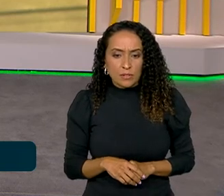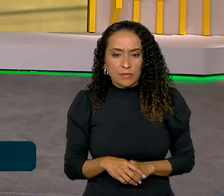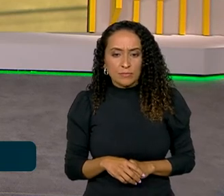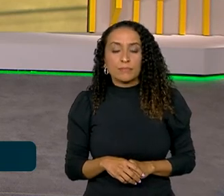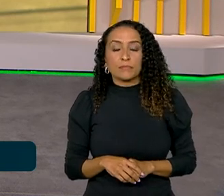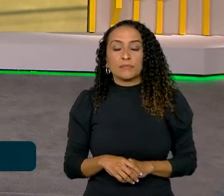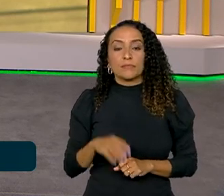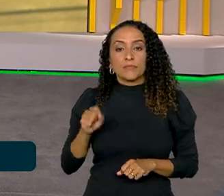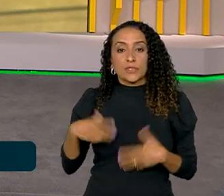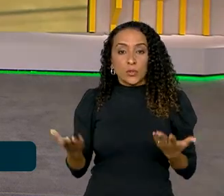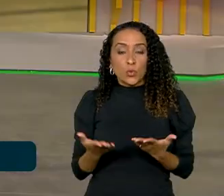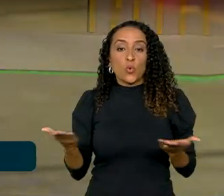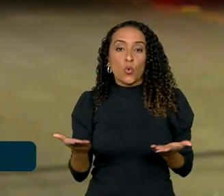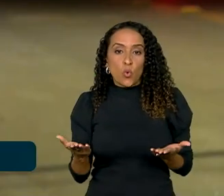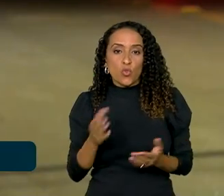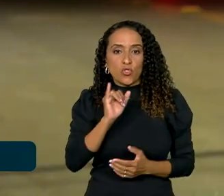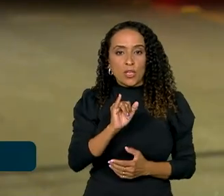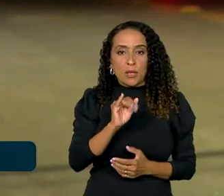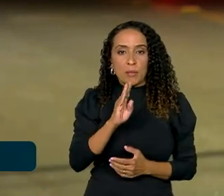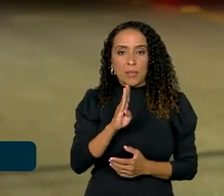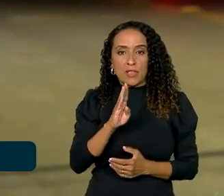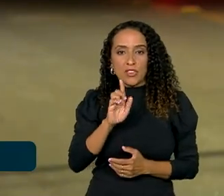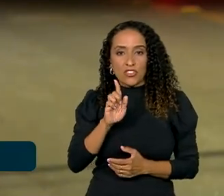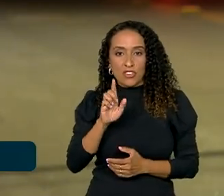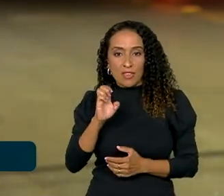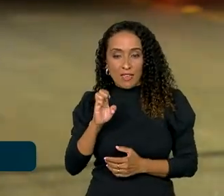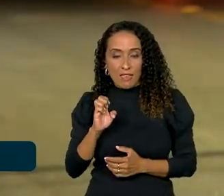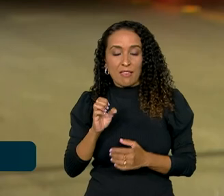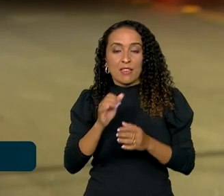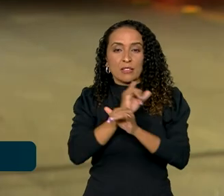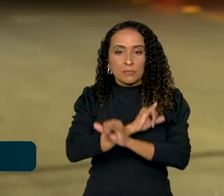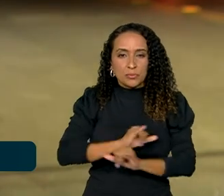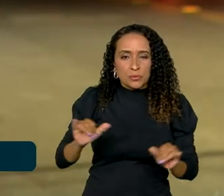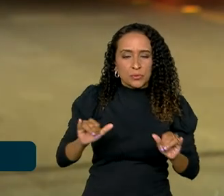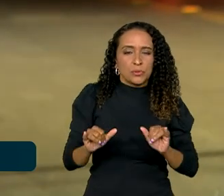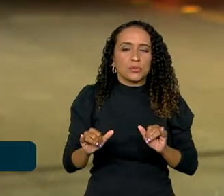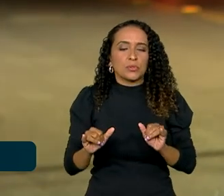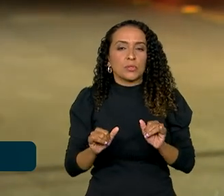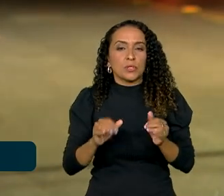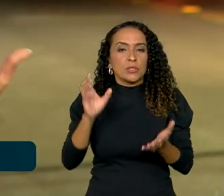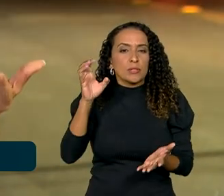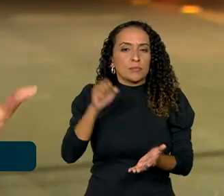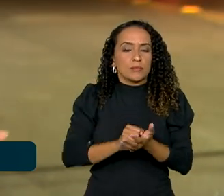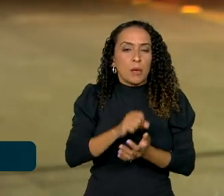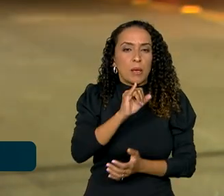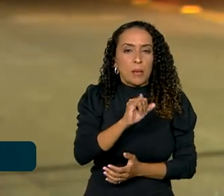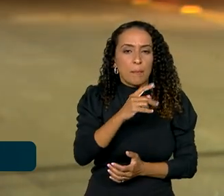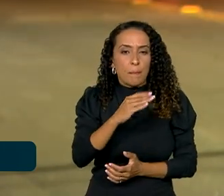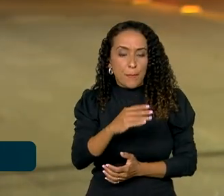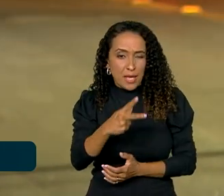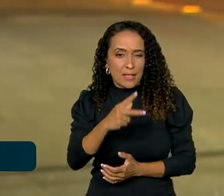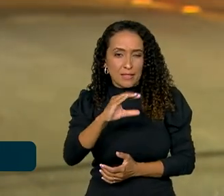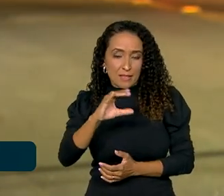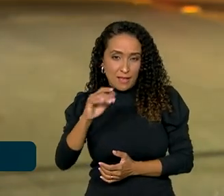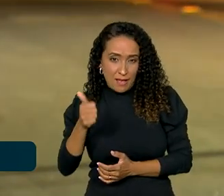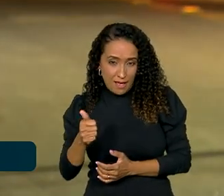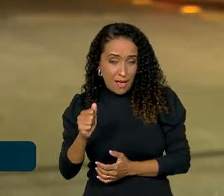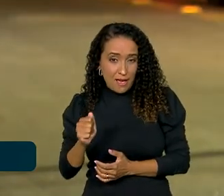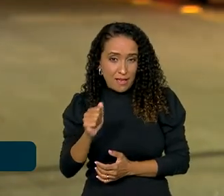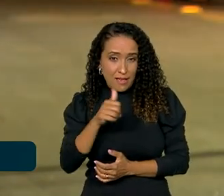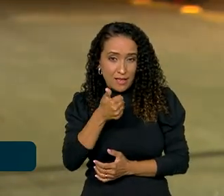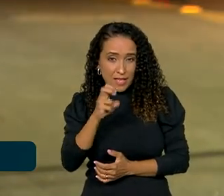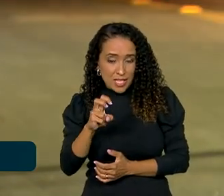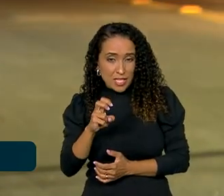Pois é, Roberto. Hoje, o IBGE divulgou aquela prévia da inflação oficial, que é o IPCA 15. E ele fechou